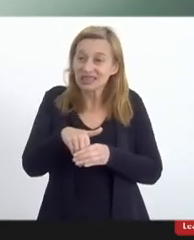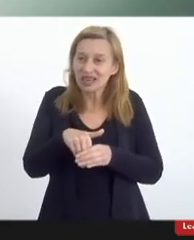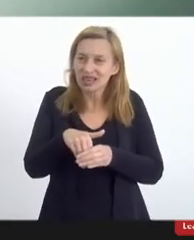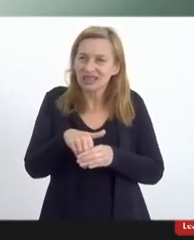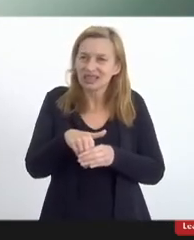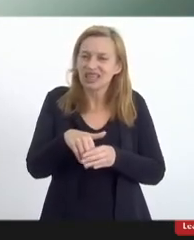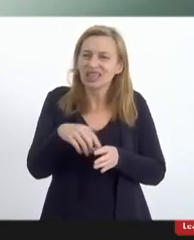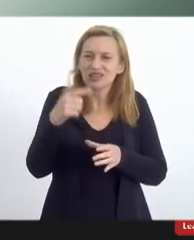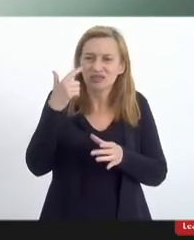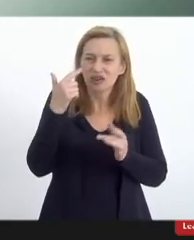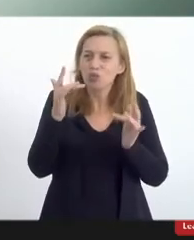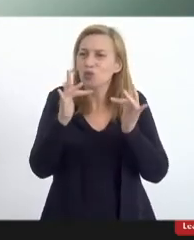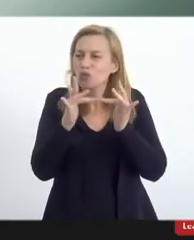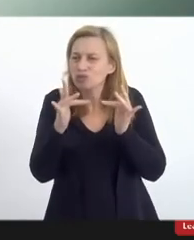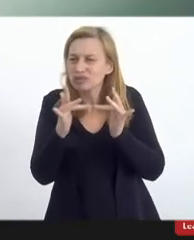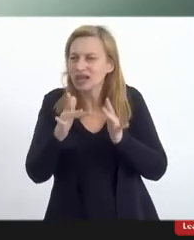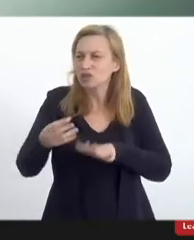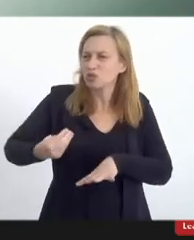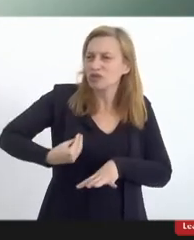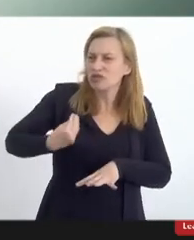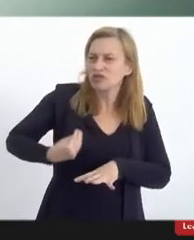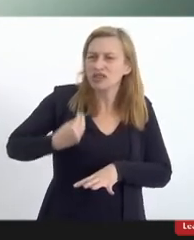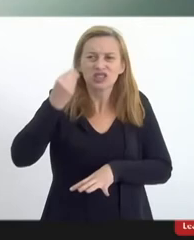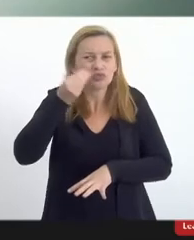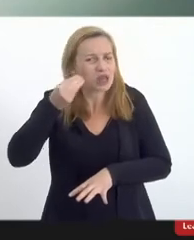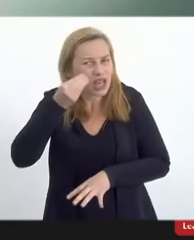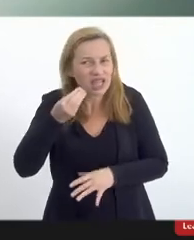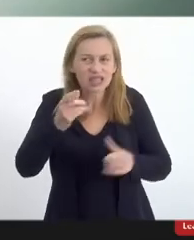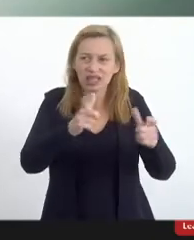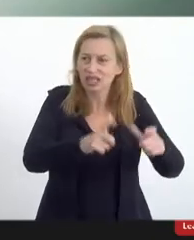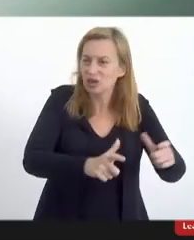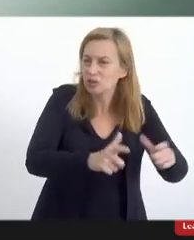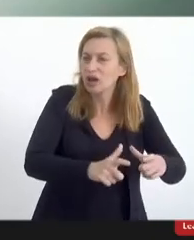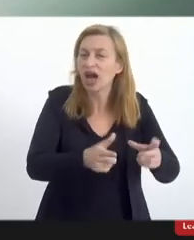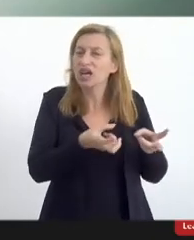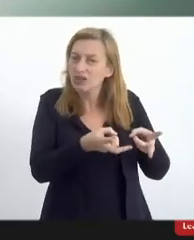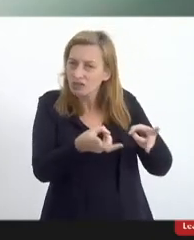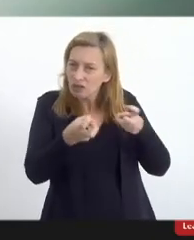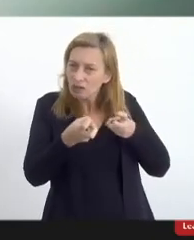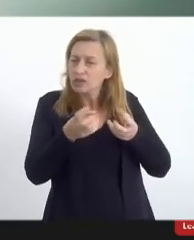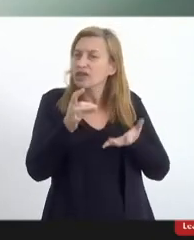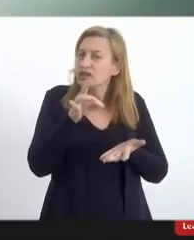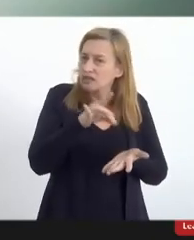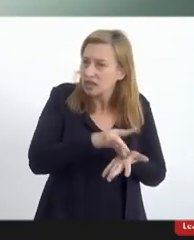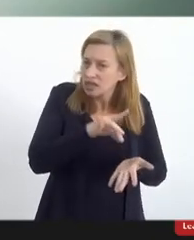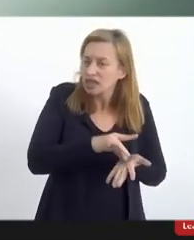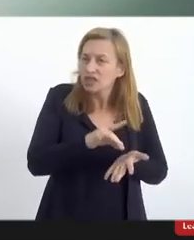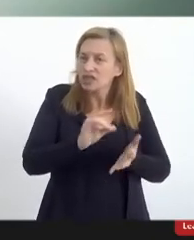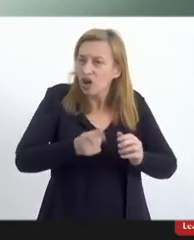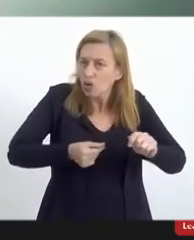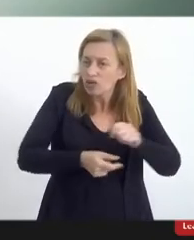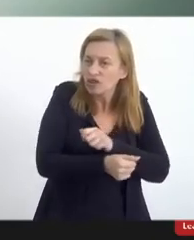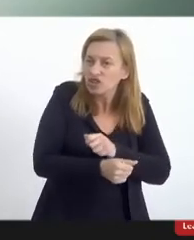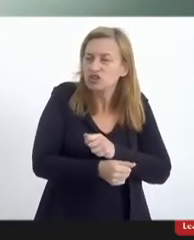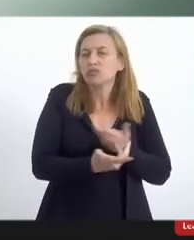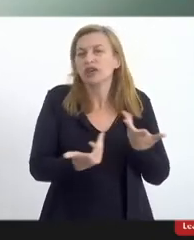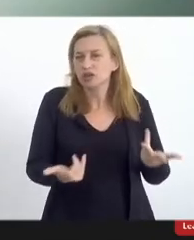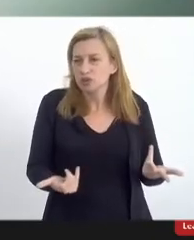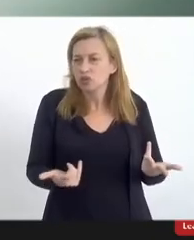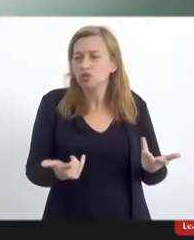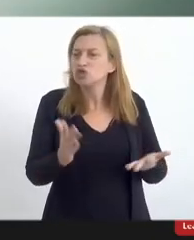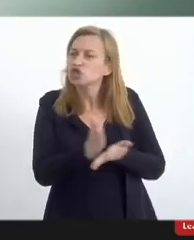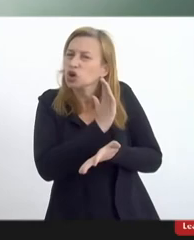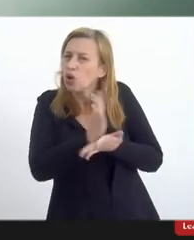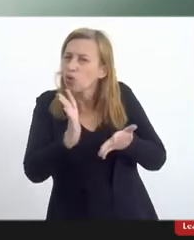convivência daquela comunidade e realmente a gente observa né que hoje há um investimento por parte de